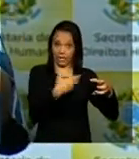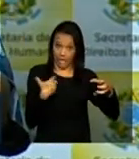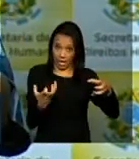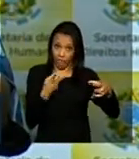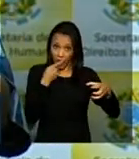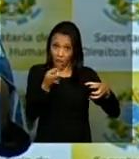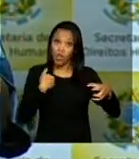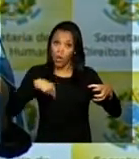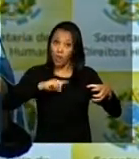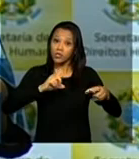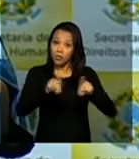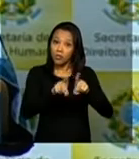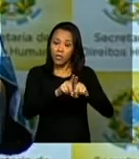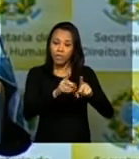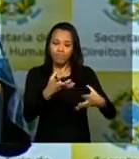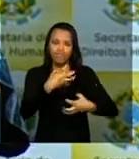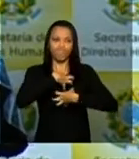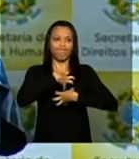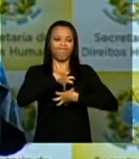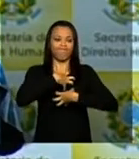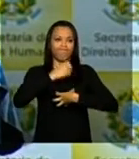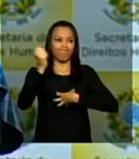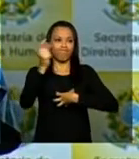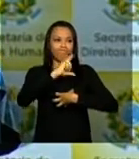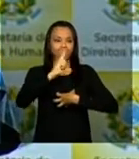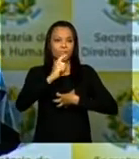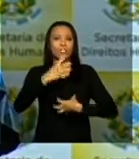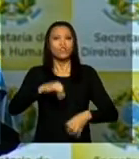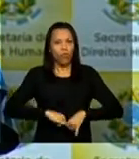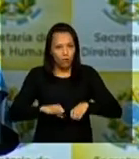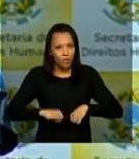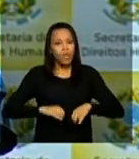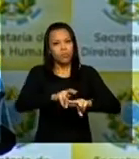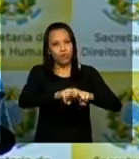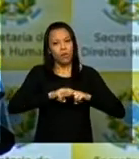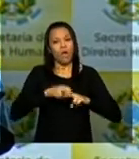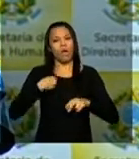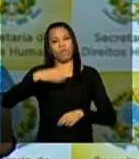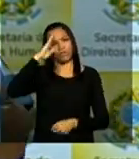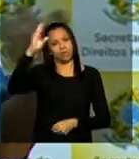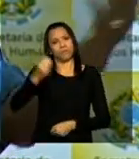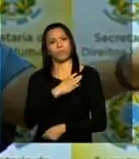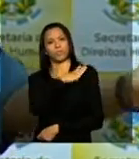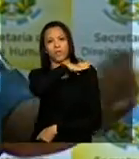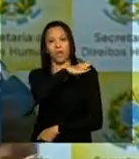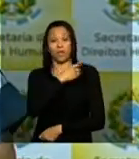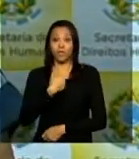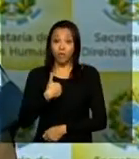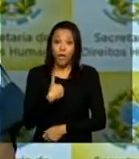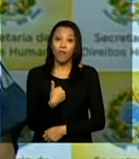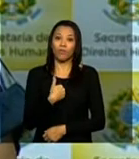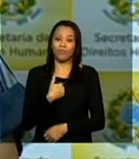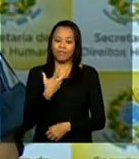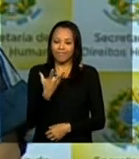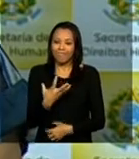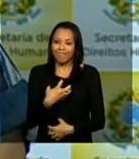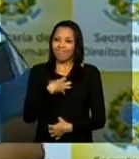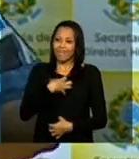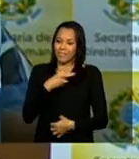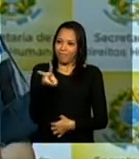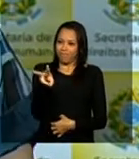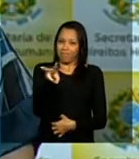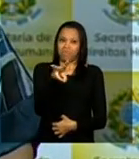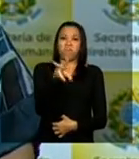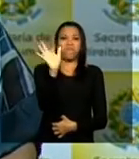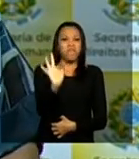também fomos atingidos mas nós também criamos respostas e eu fiquei muito feliz de ver a